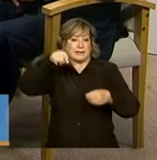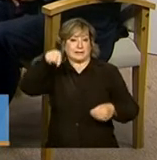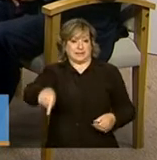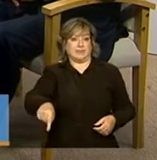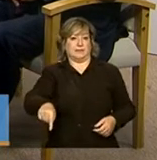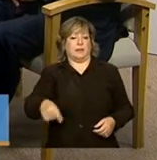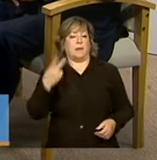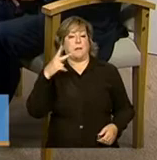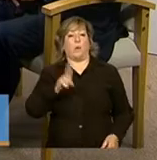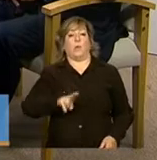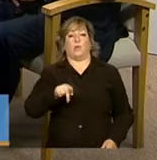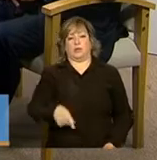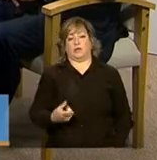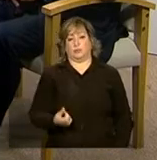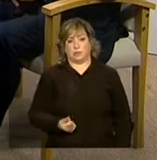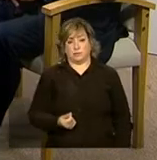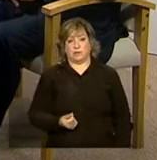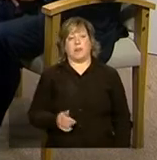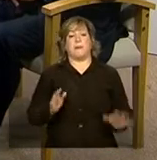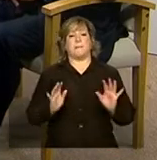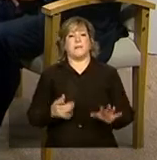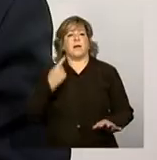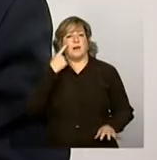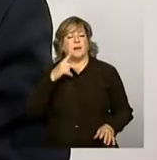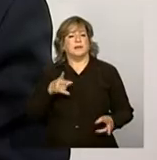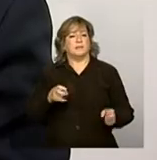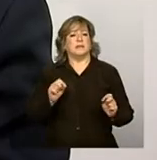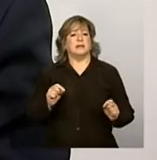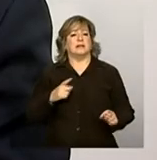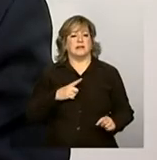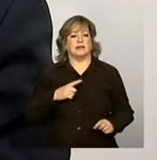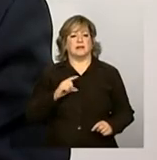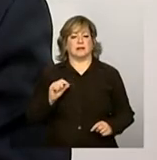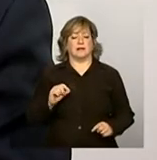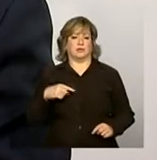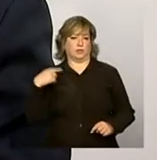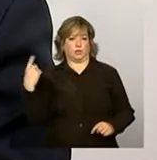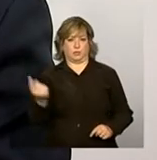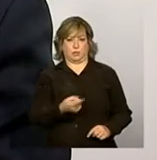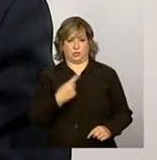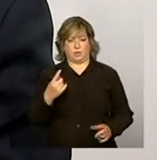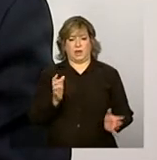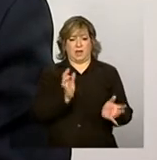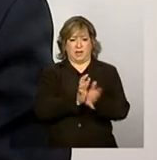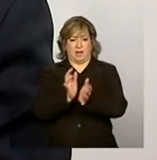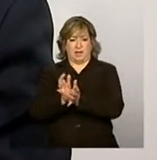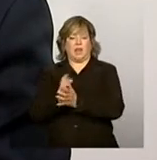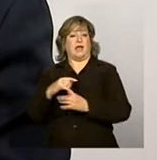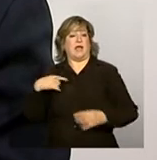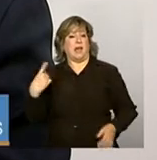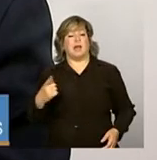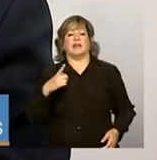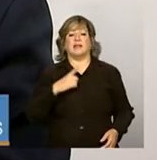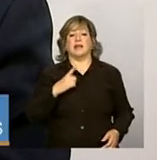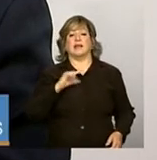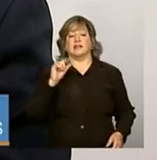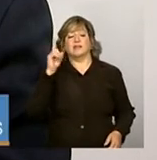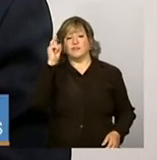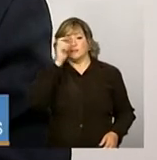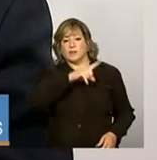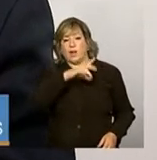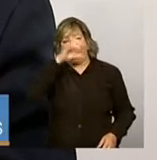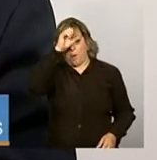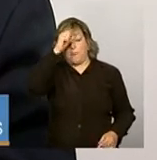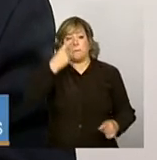Mas a gente tem percebido que, geralmente, as áreas têm dificuldade de compreensão exatamente